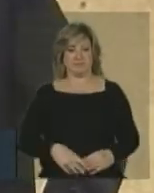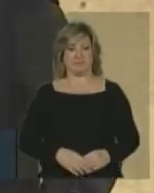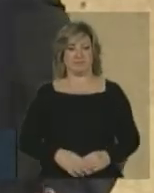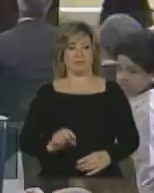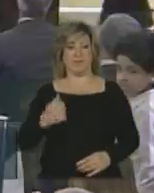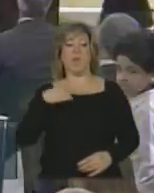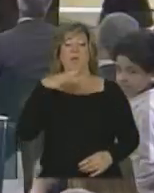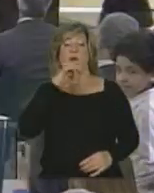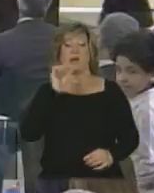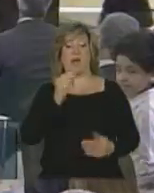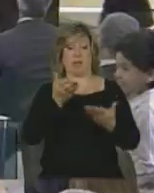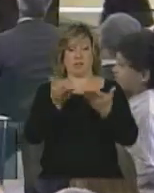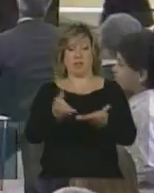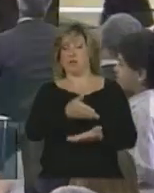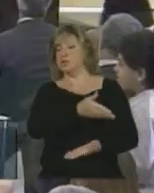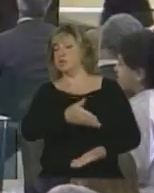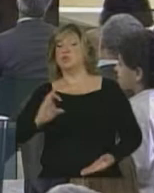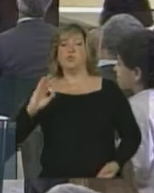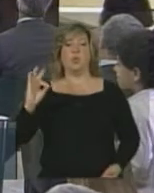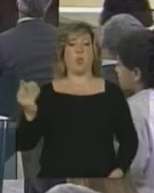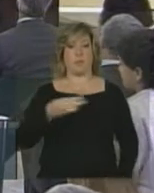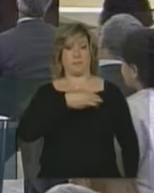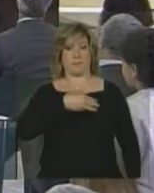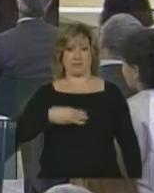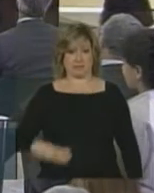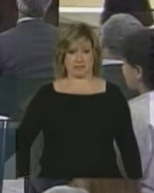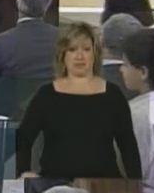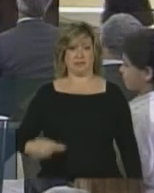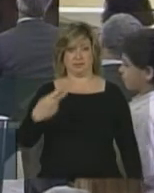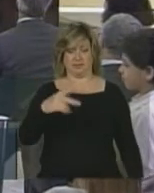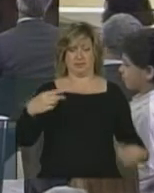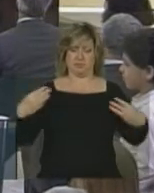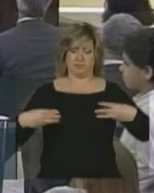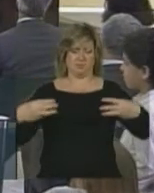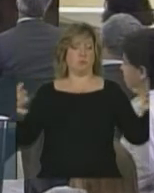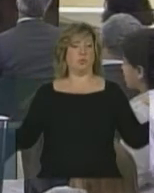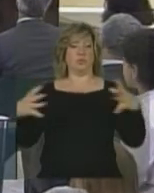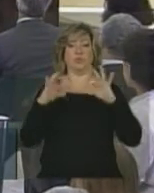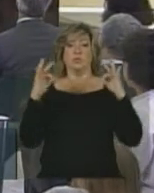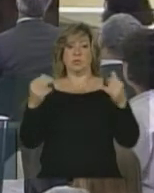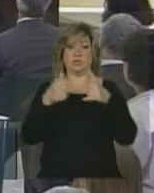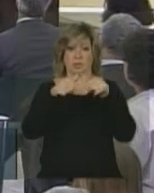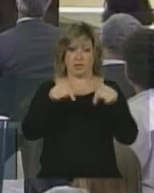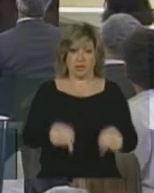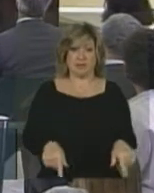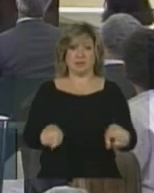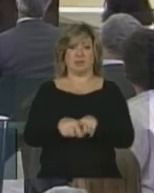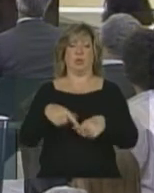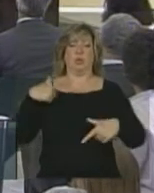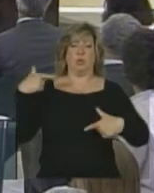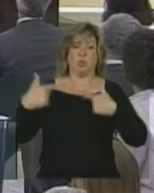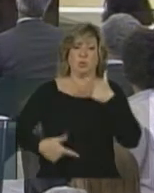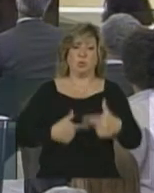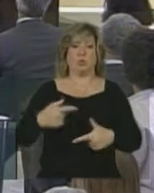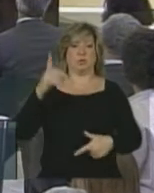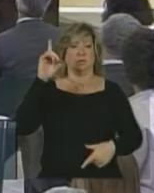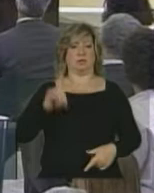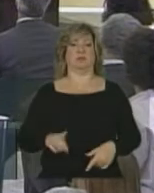acho que a todos os seus ministros, a todos aqueles que aqui estão presentes e lutaram pela democracia brasileira,